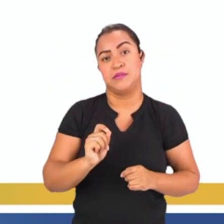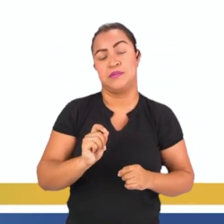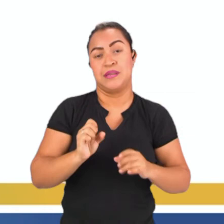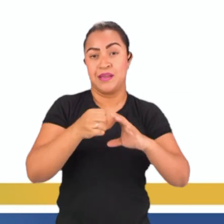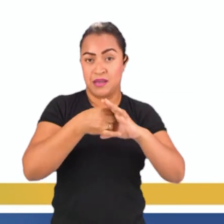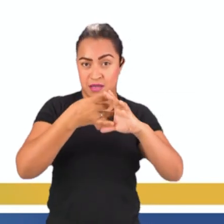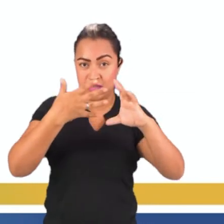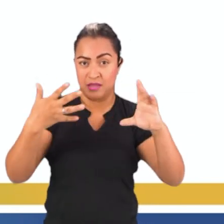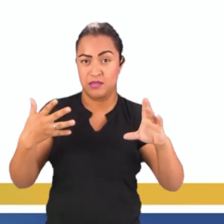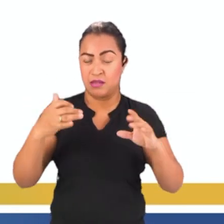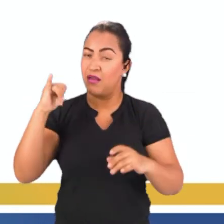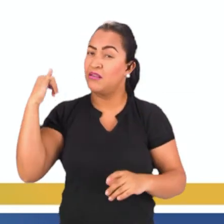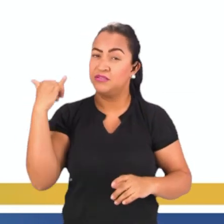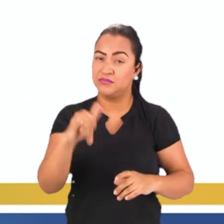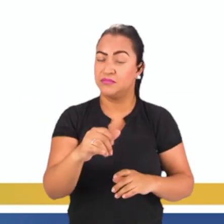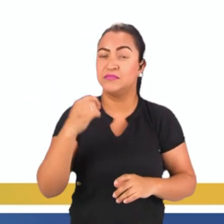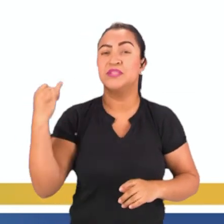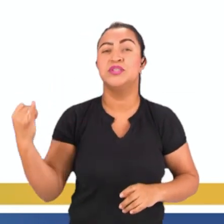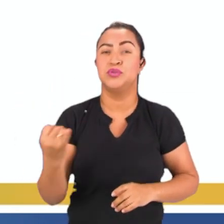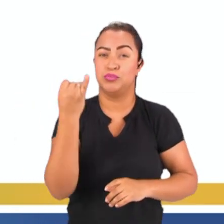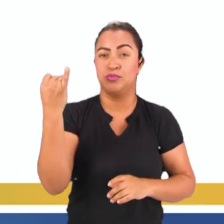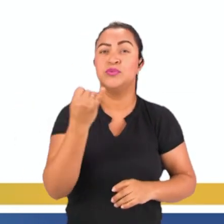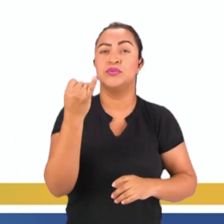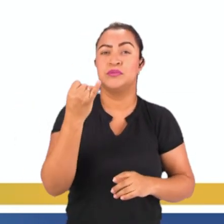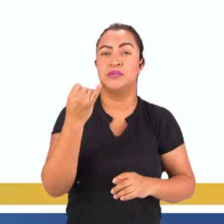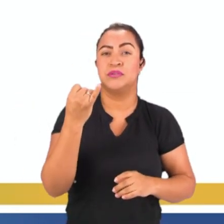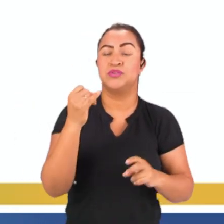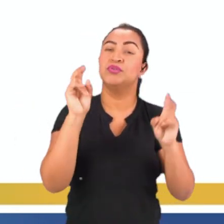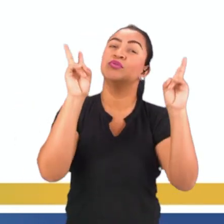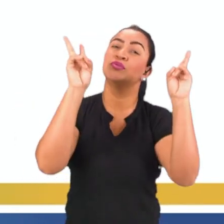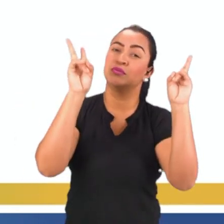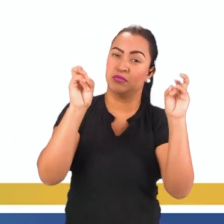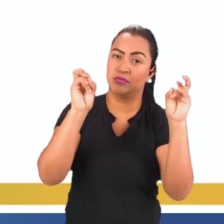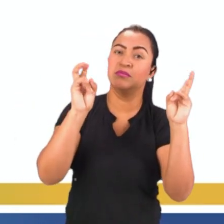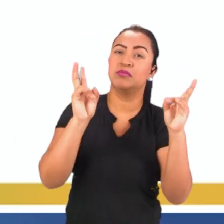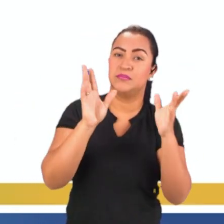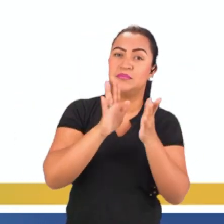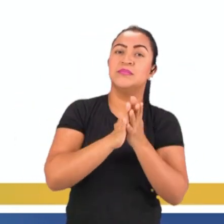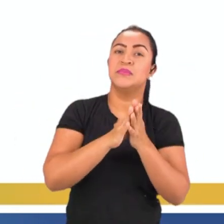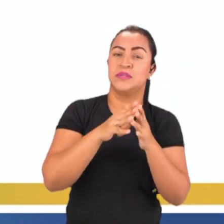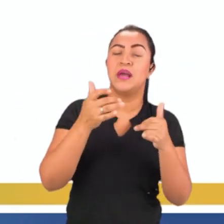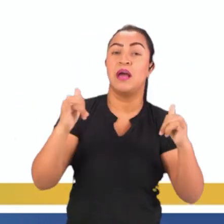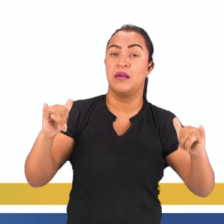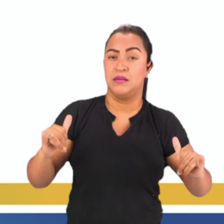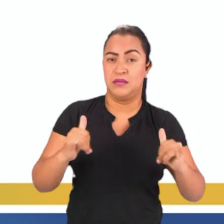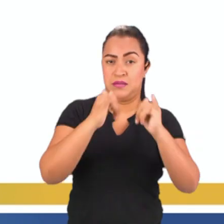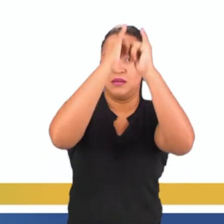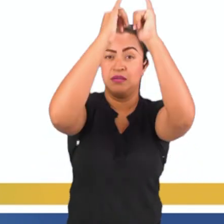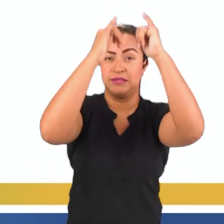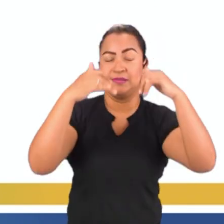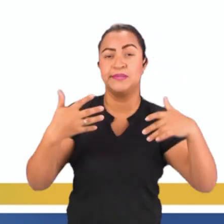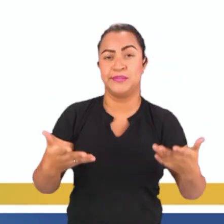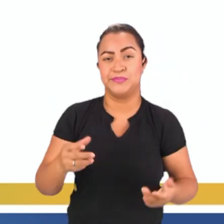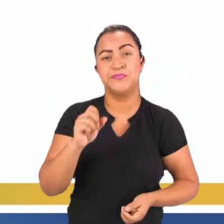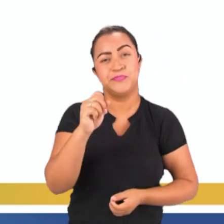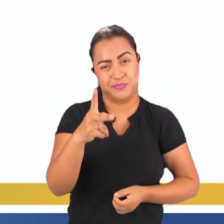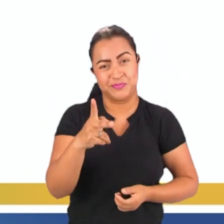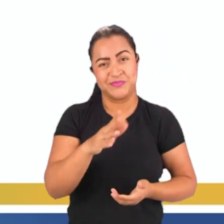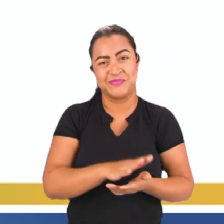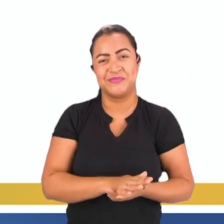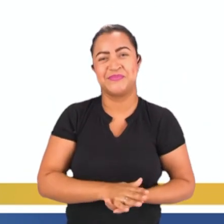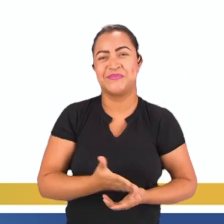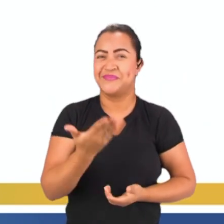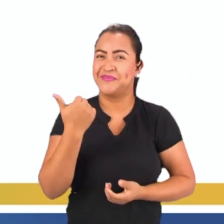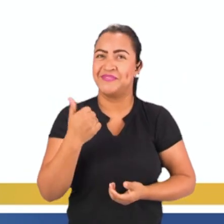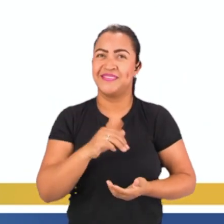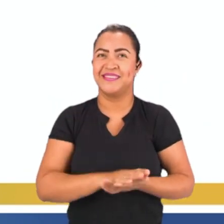Caracterizar as informações mais importantes que têm a ver, ok, em relação às usinas hidrelétricas. Ok, meninos? Vamos